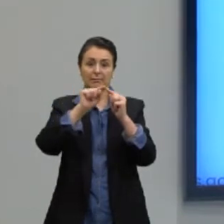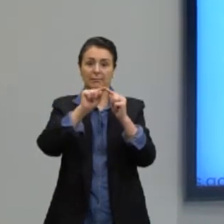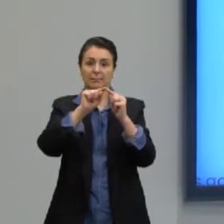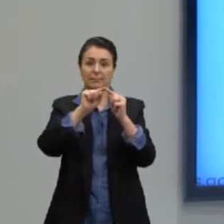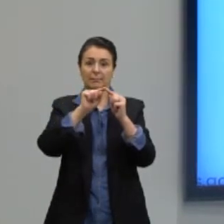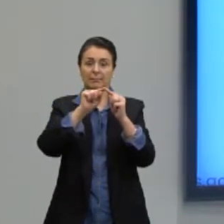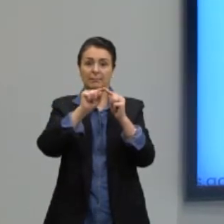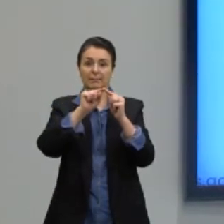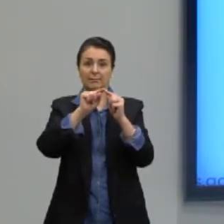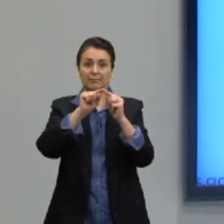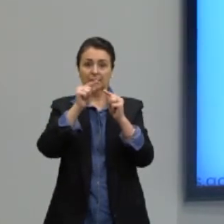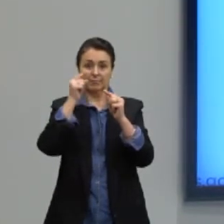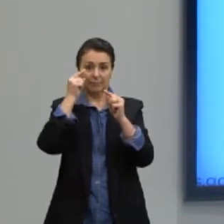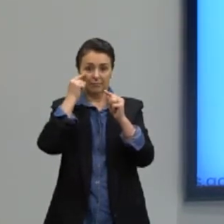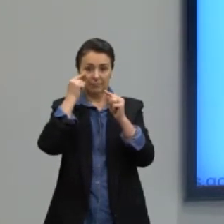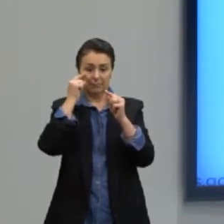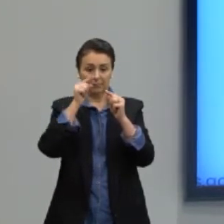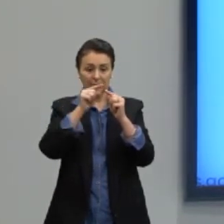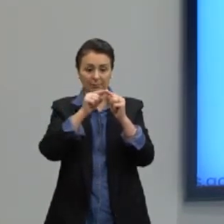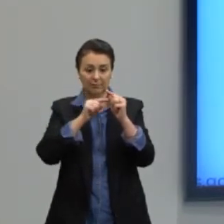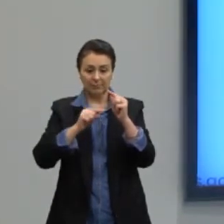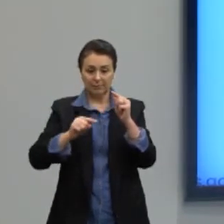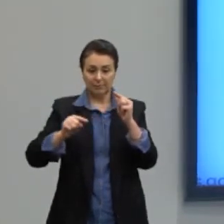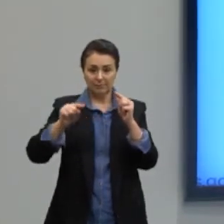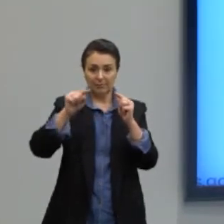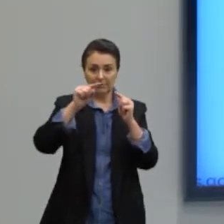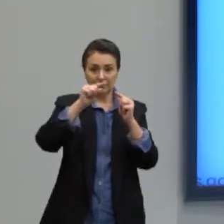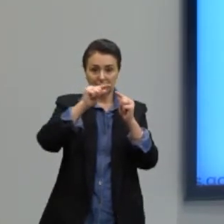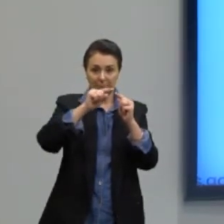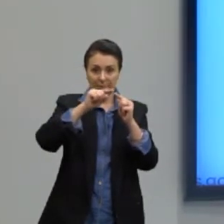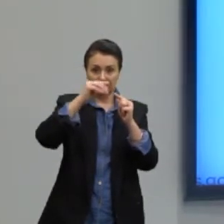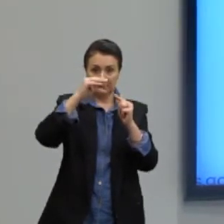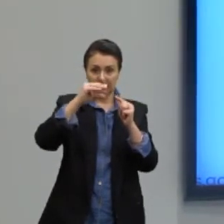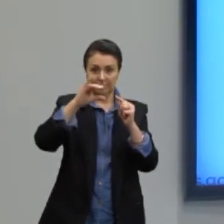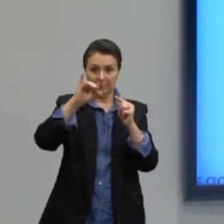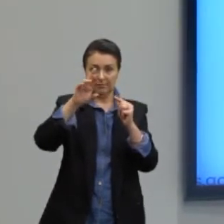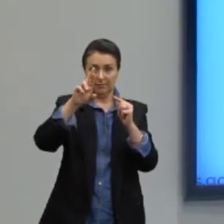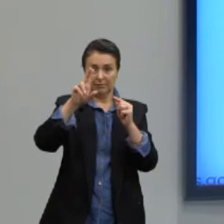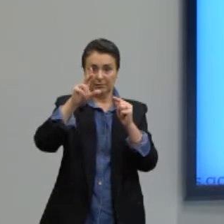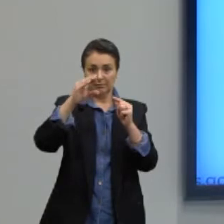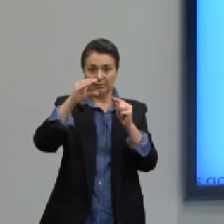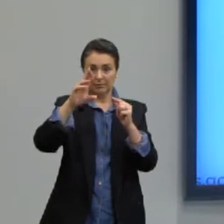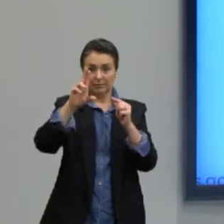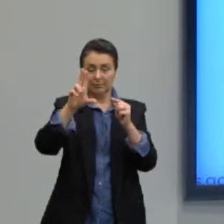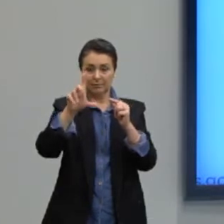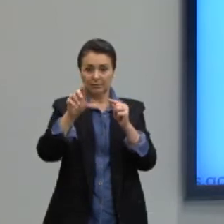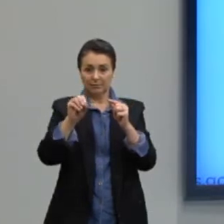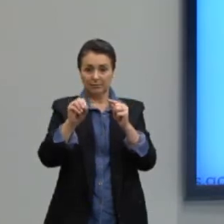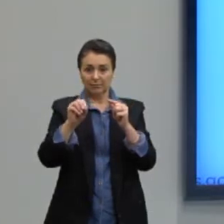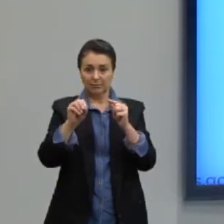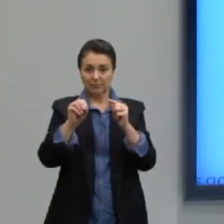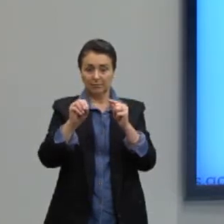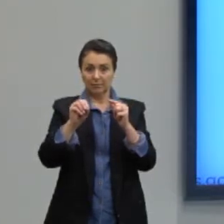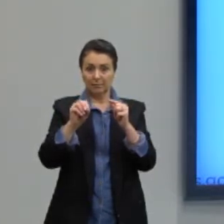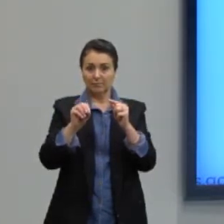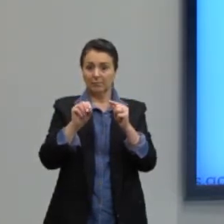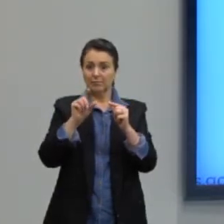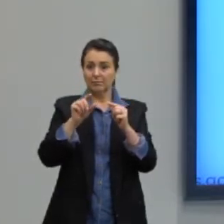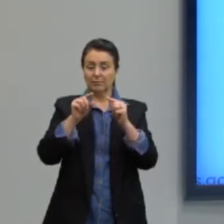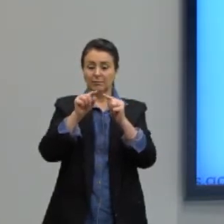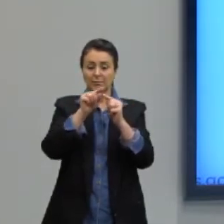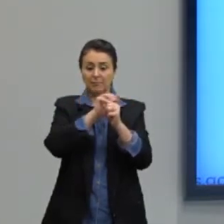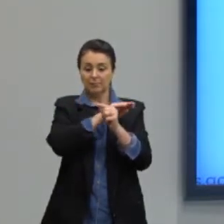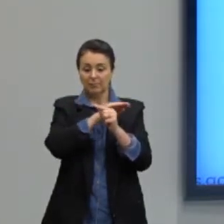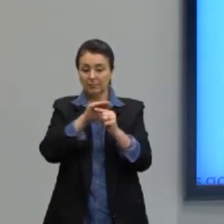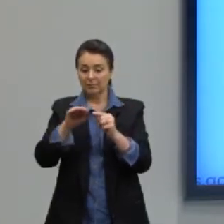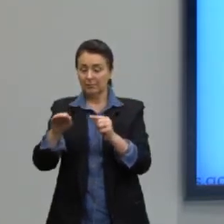vou enxergar um círculo, certo? Então, esta região do corte não é um polígono, é uma região curva.